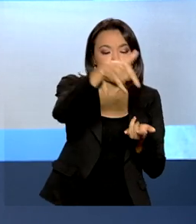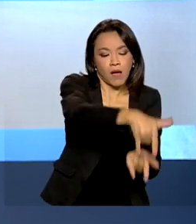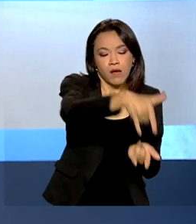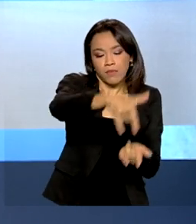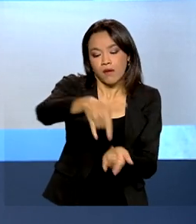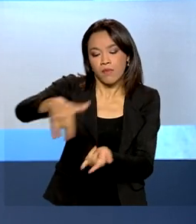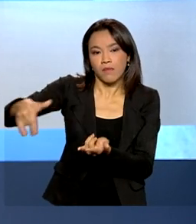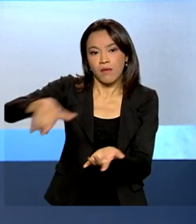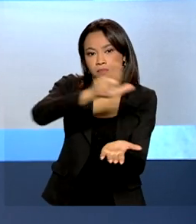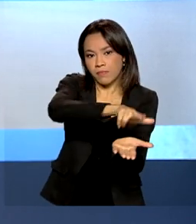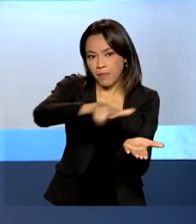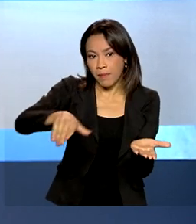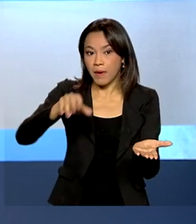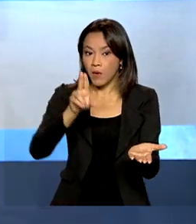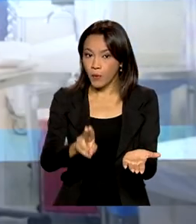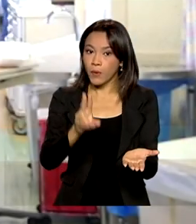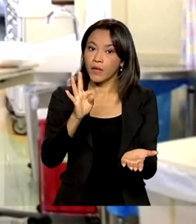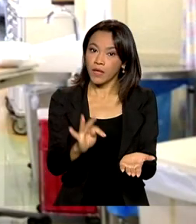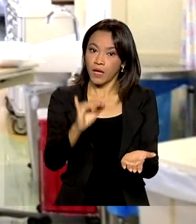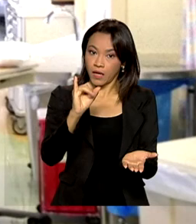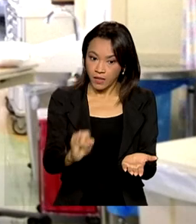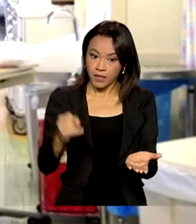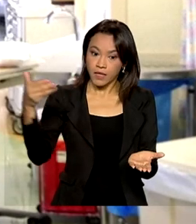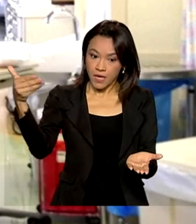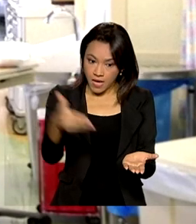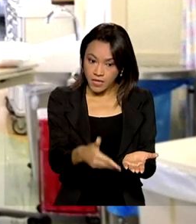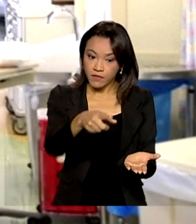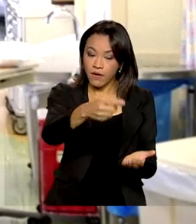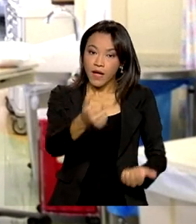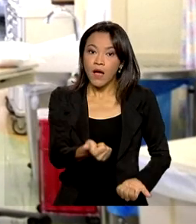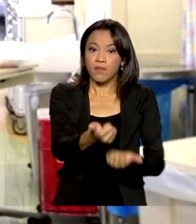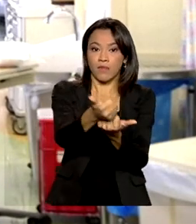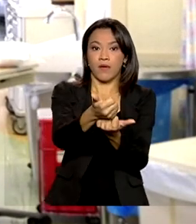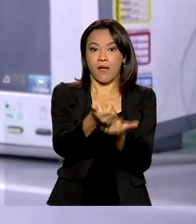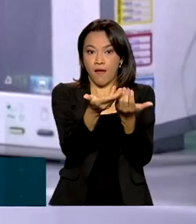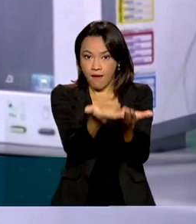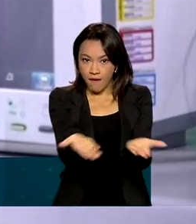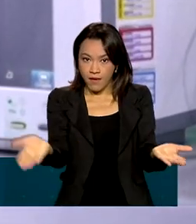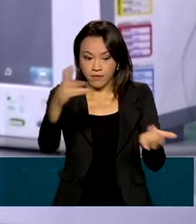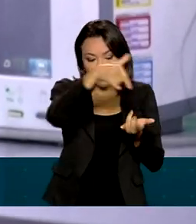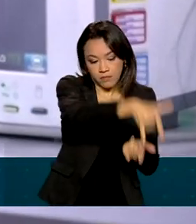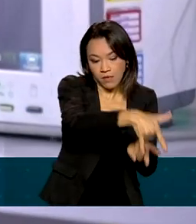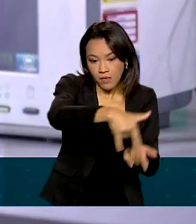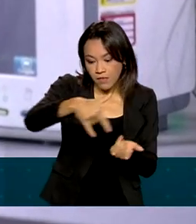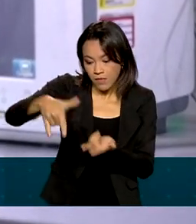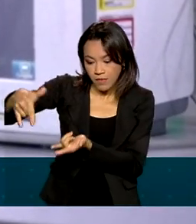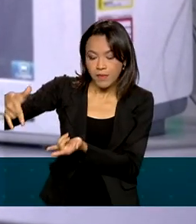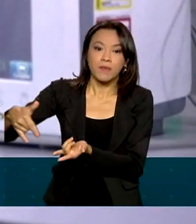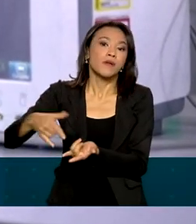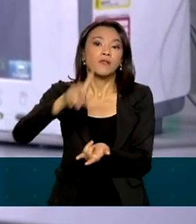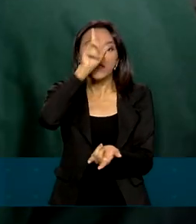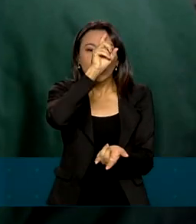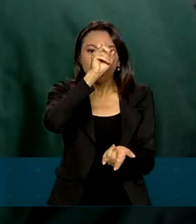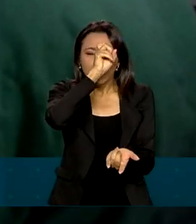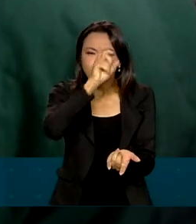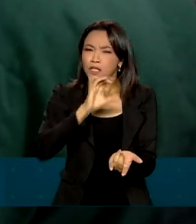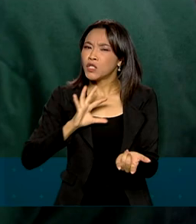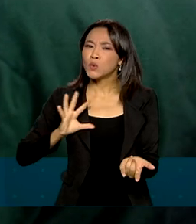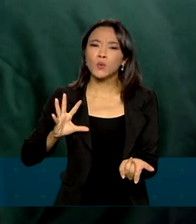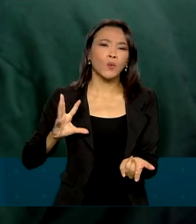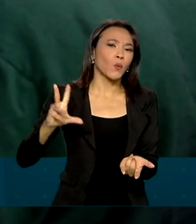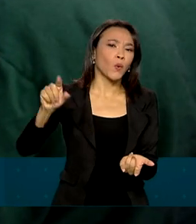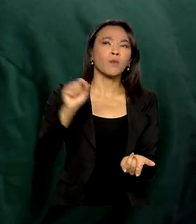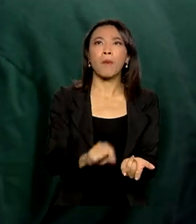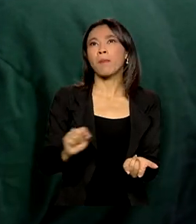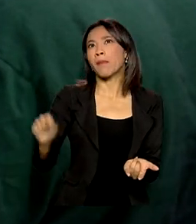terapia intensiva. A medida vai fortalecer essas instalações hospitalares em toda a rede do